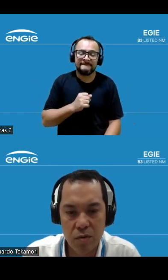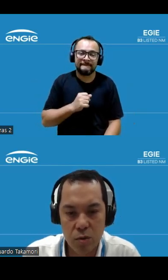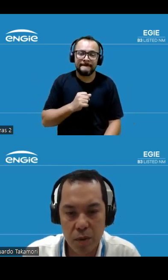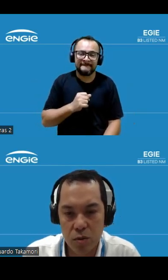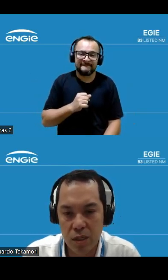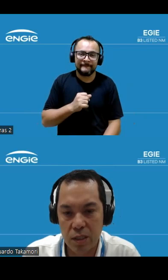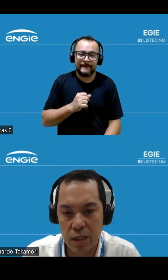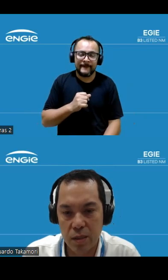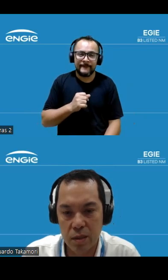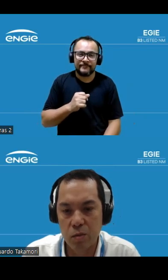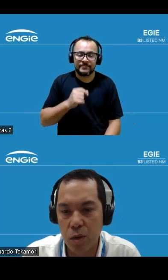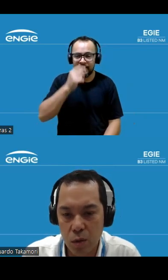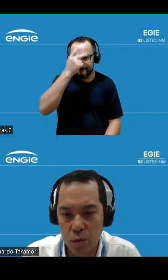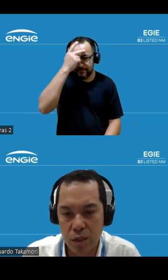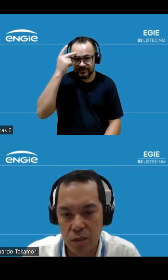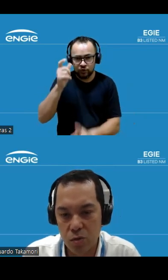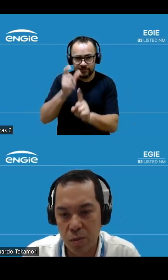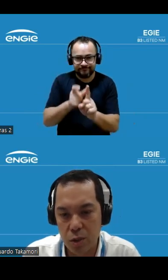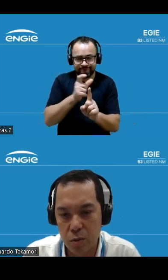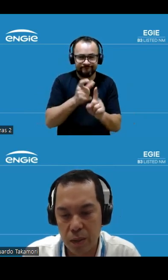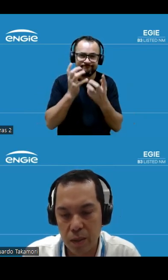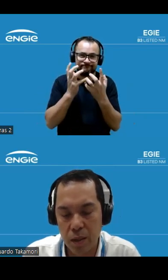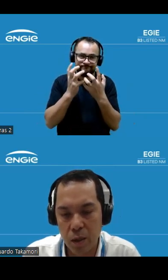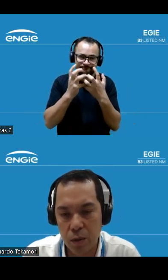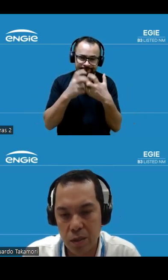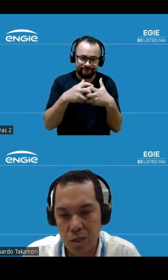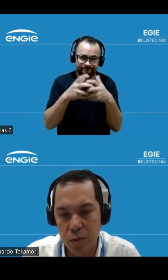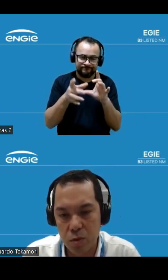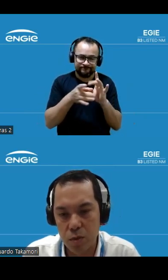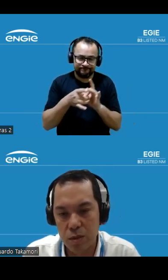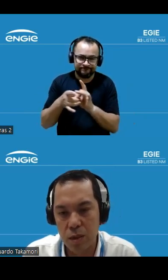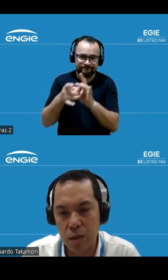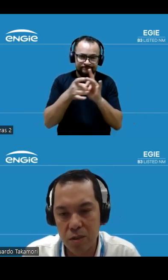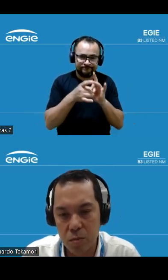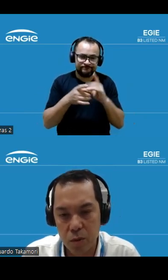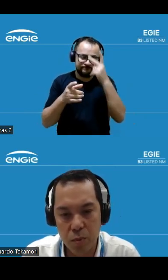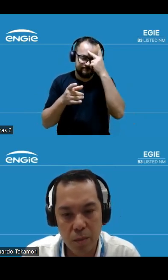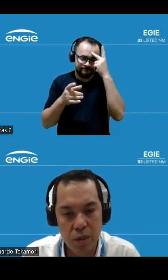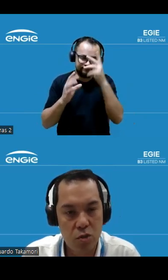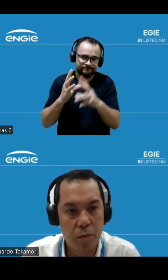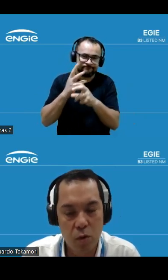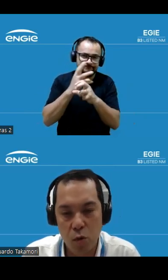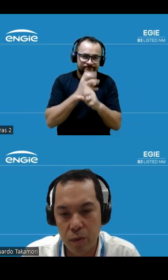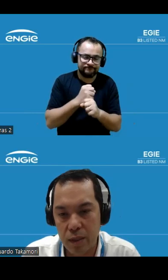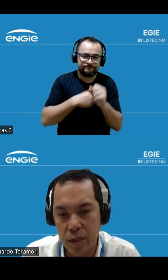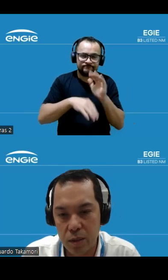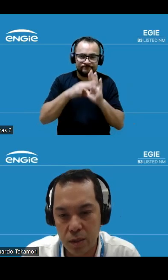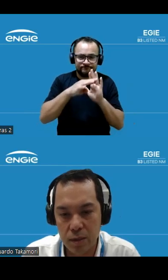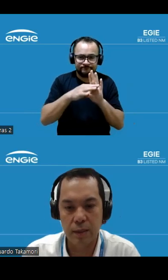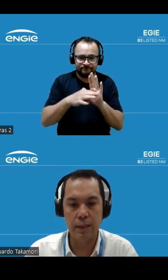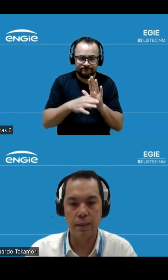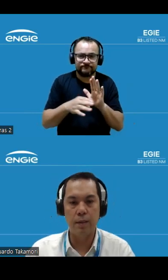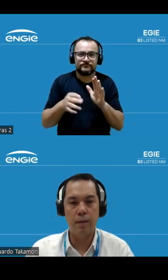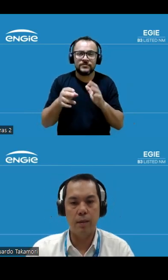razoável de pessoas engajadas, né? Ou seja, isso é medido pela quantidade de pessoas que passam pelo programa de relacionamento com a comunidade